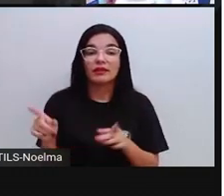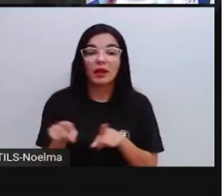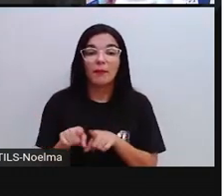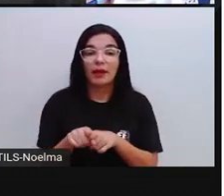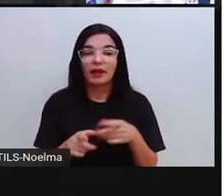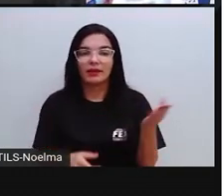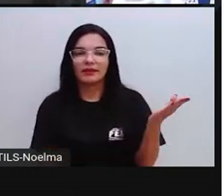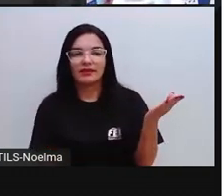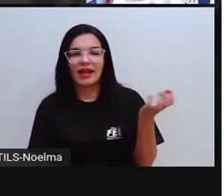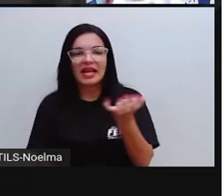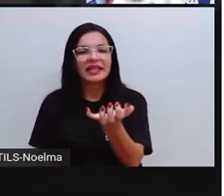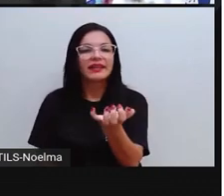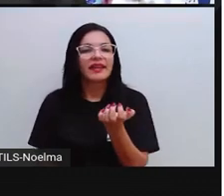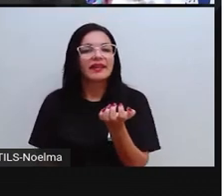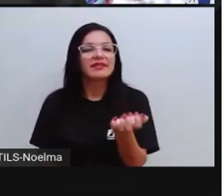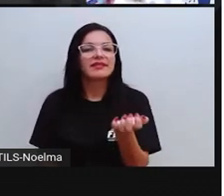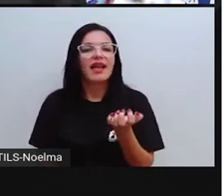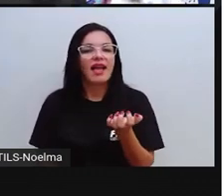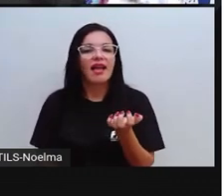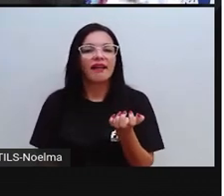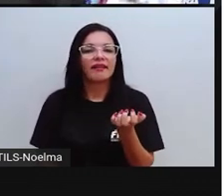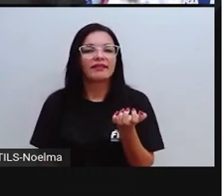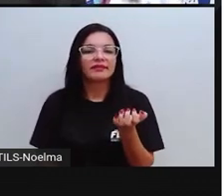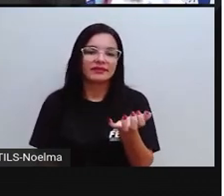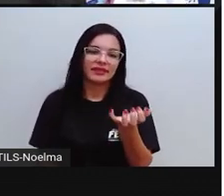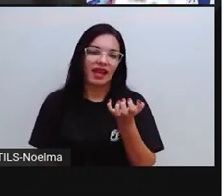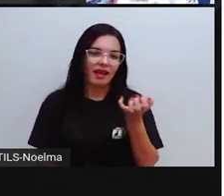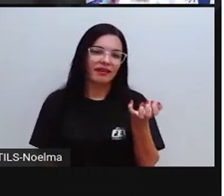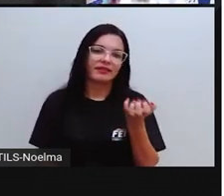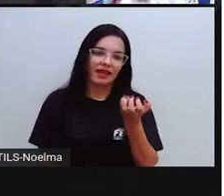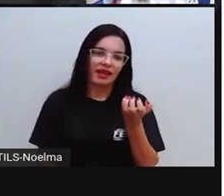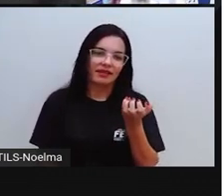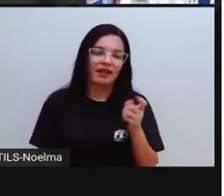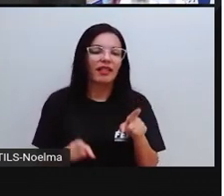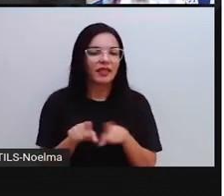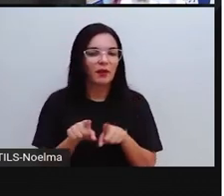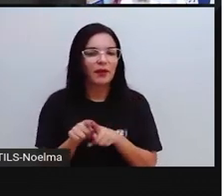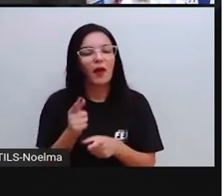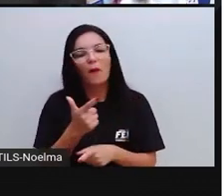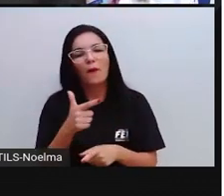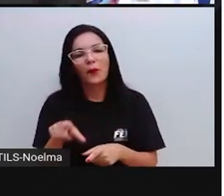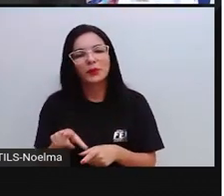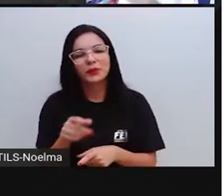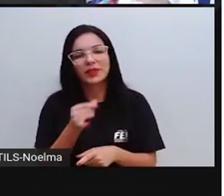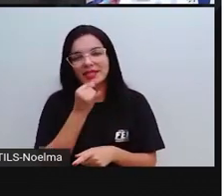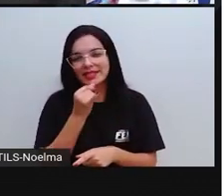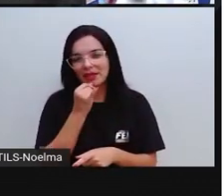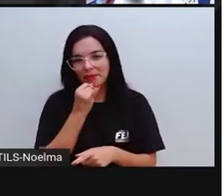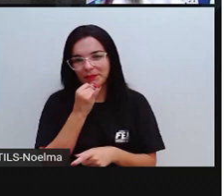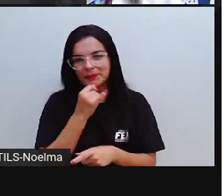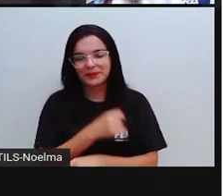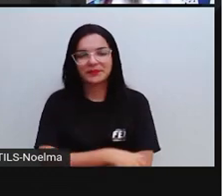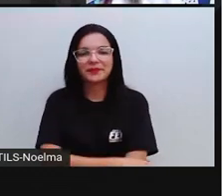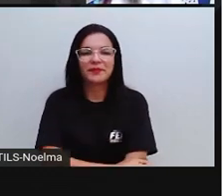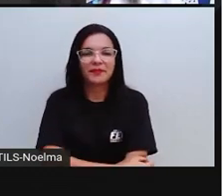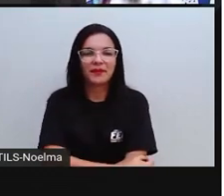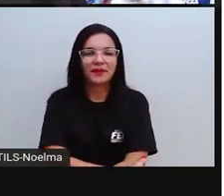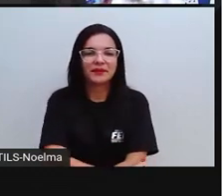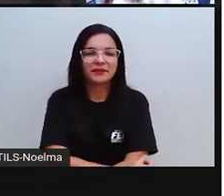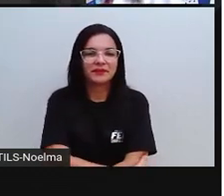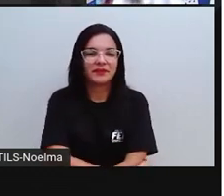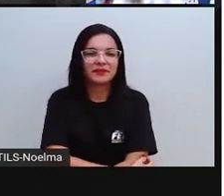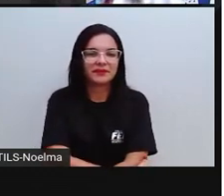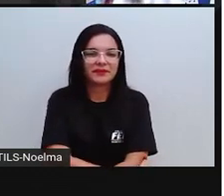Quiser também, olha lá. Quiser é um outro exemplo, tá bom? Nós não ouvimos o som